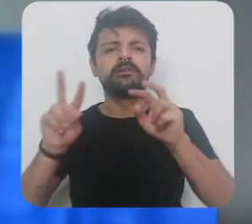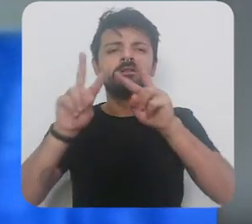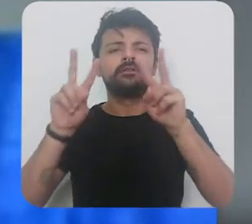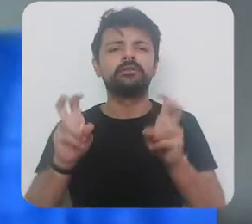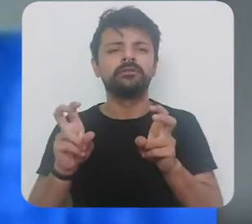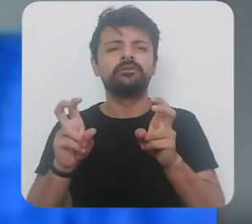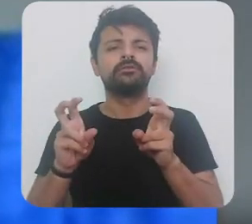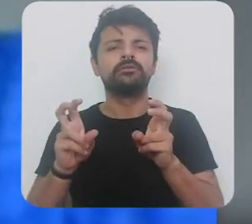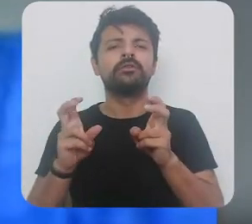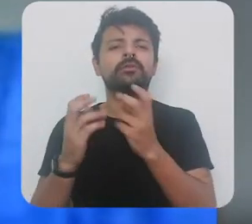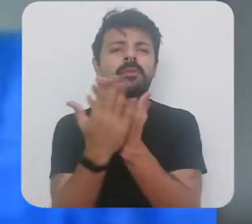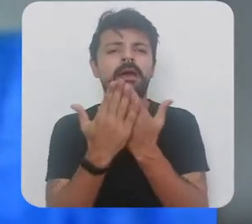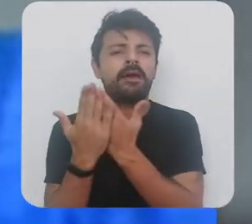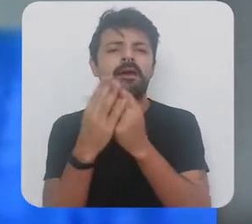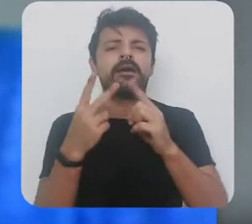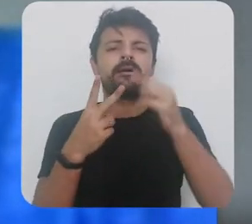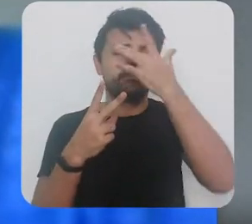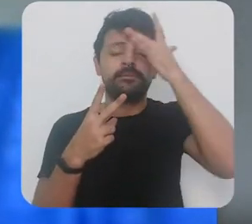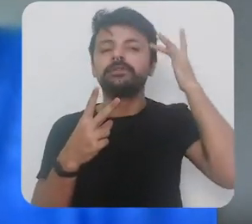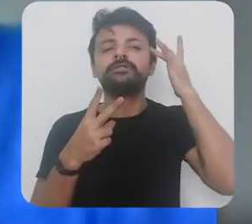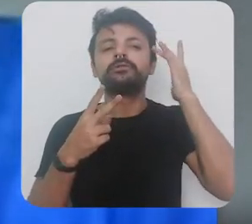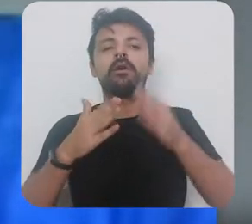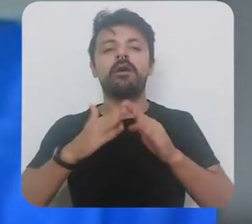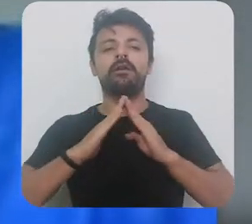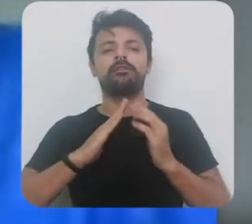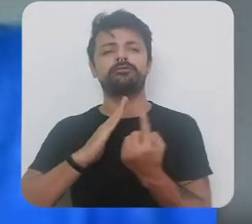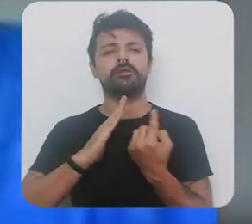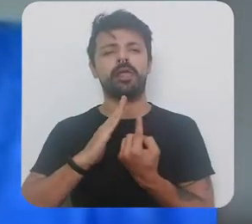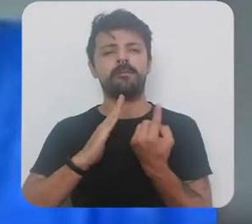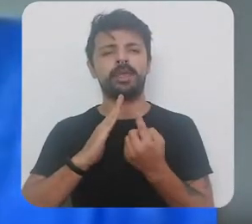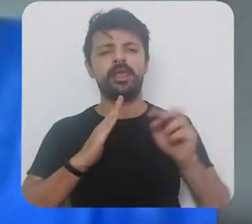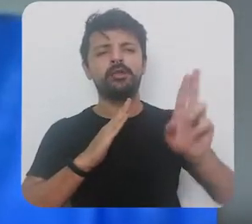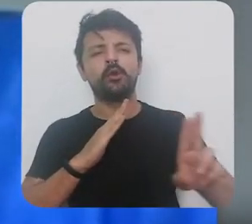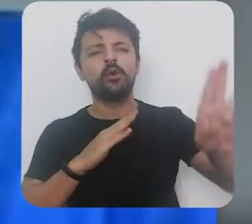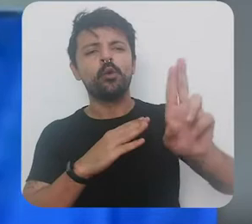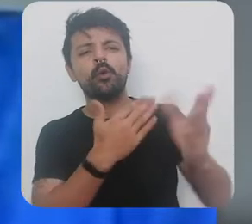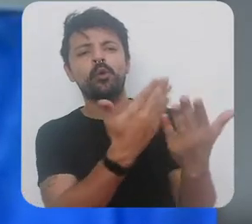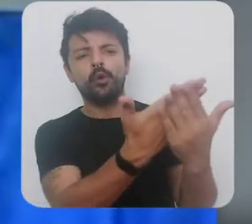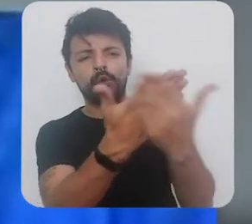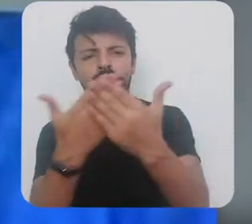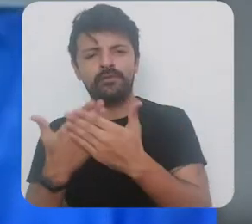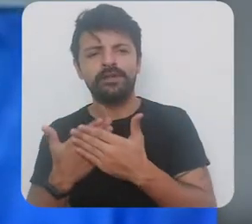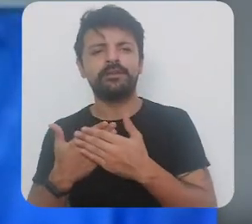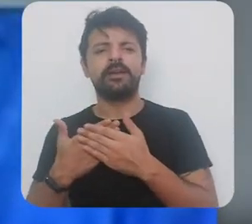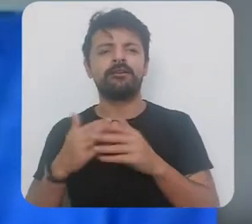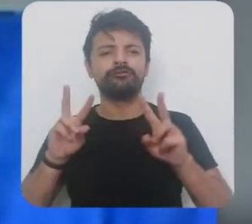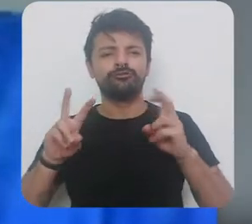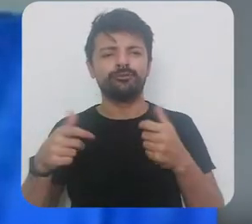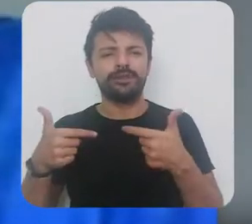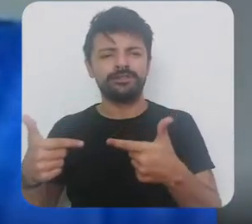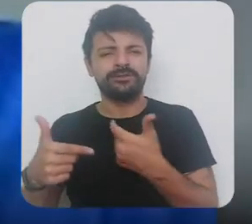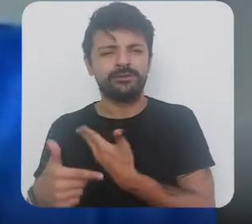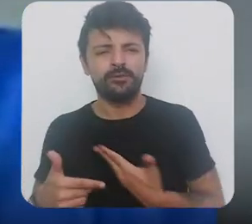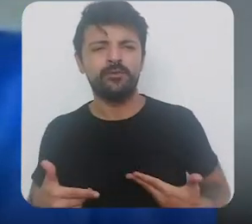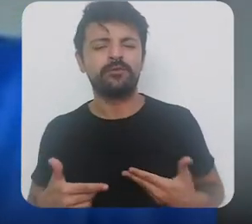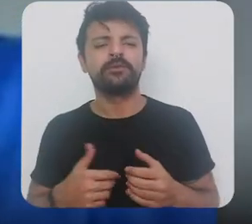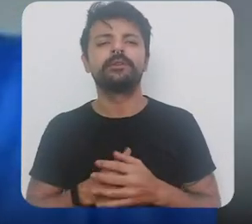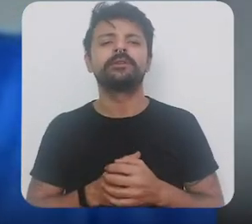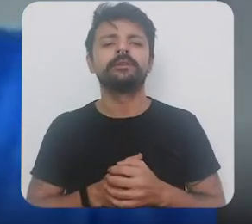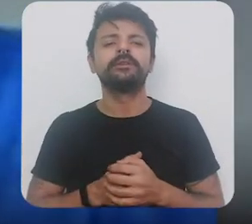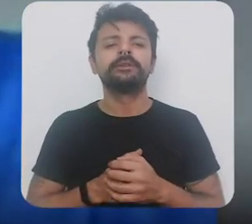ter tomado a decisão de entender as aulas de colocar as pessoas no isolamento na universidade antes mesmo das ações